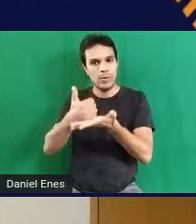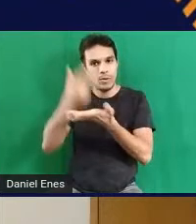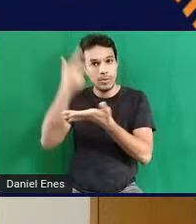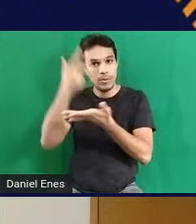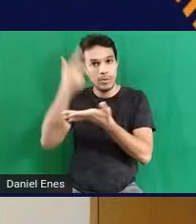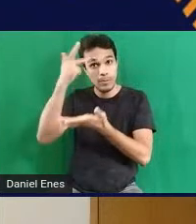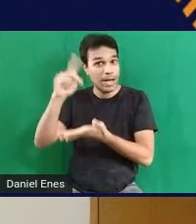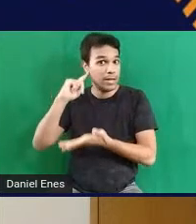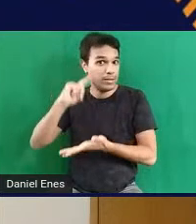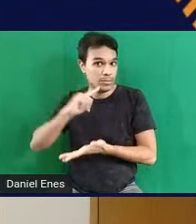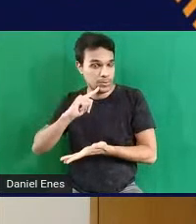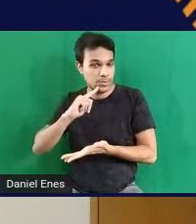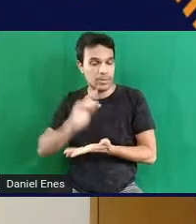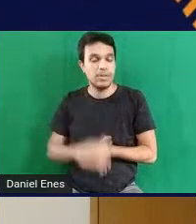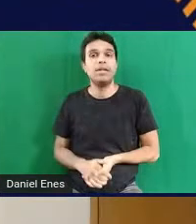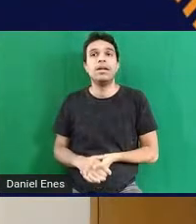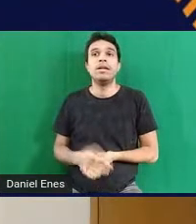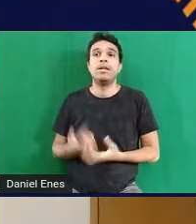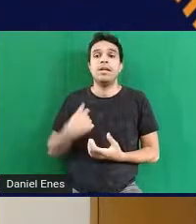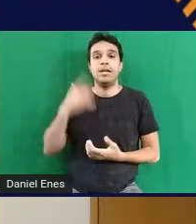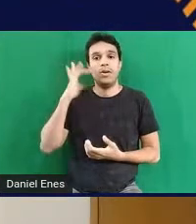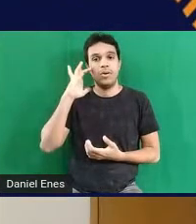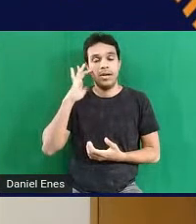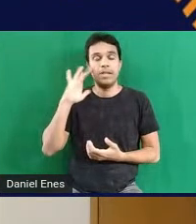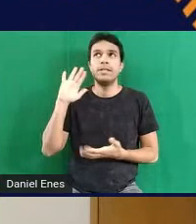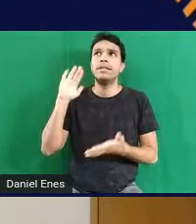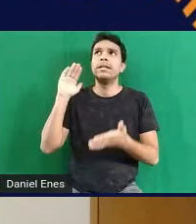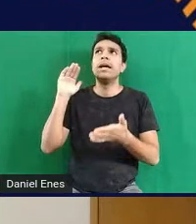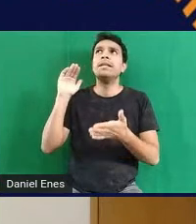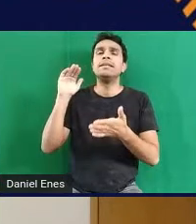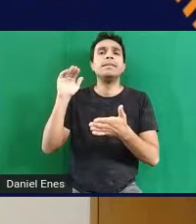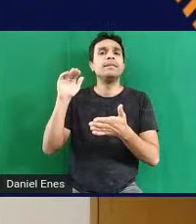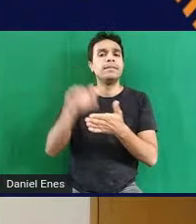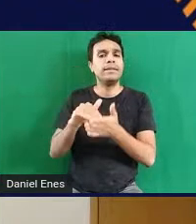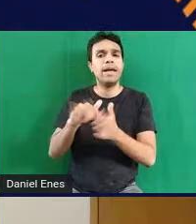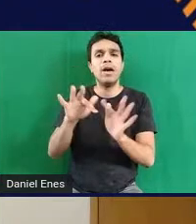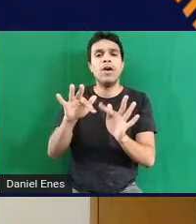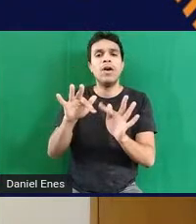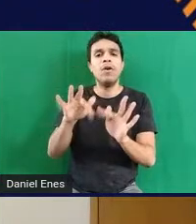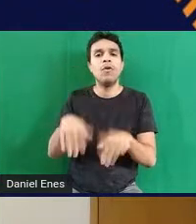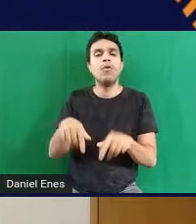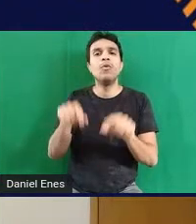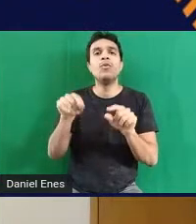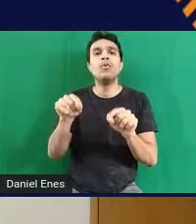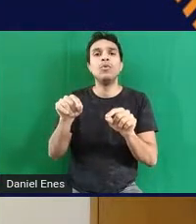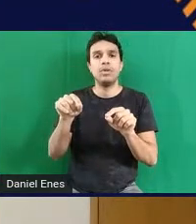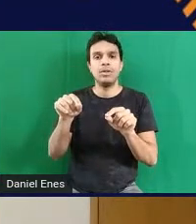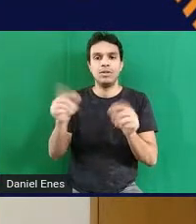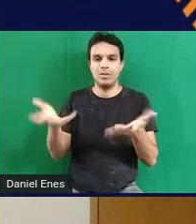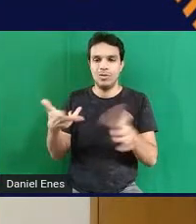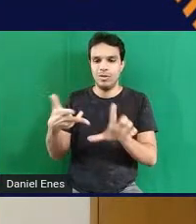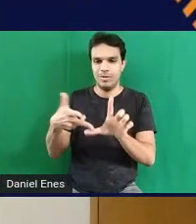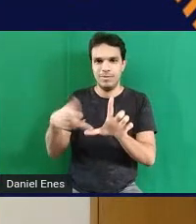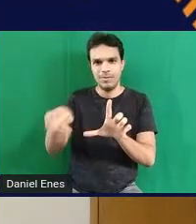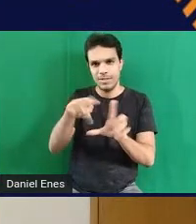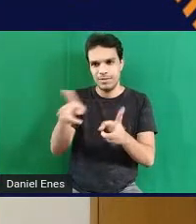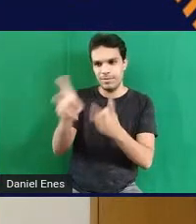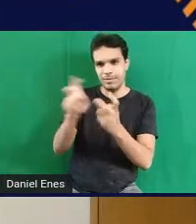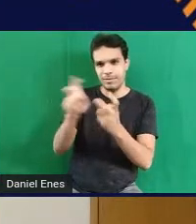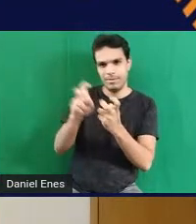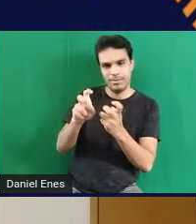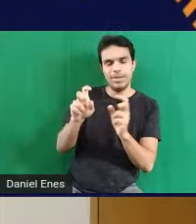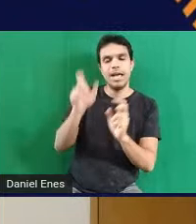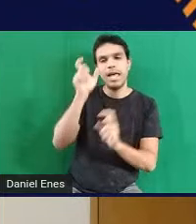E eu acho que até o final da live de hoje vocês vão perceber algo muito